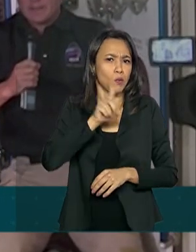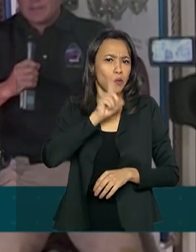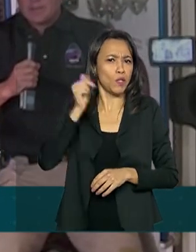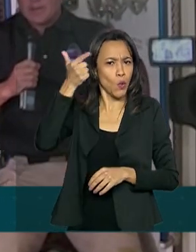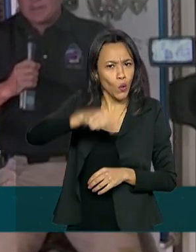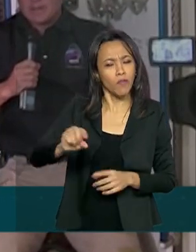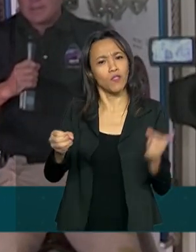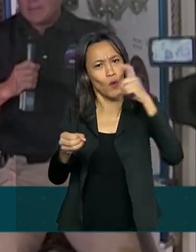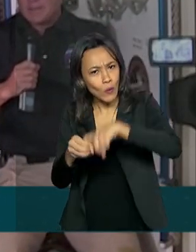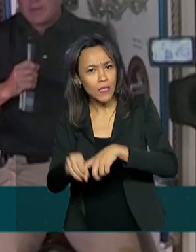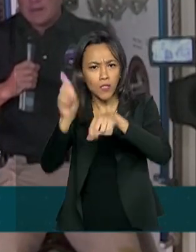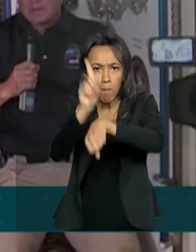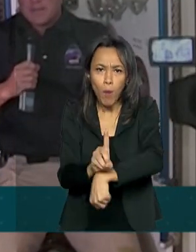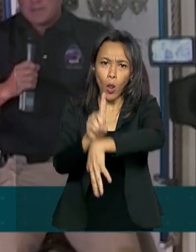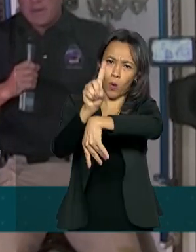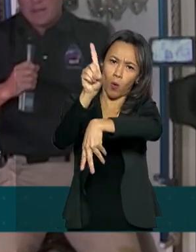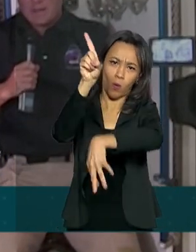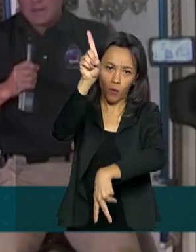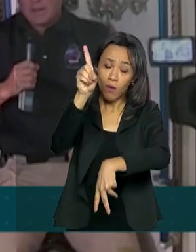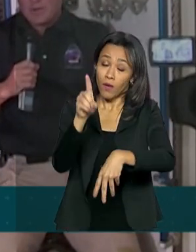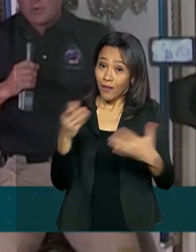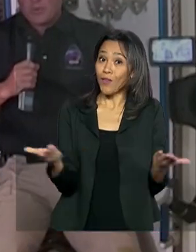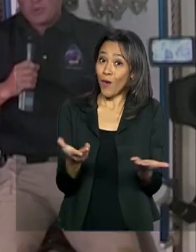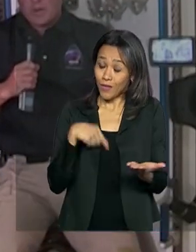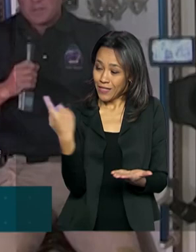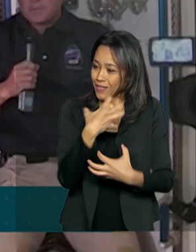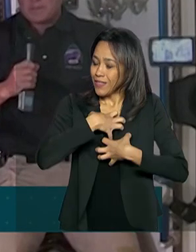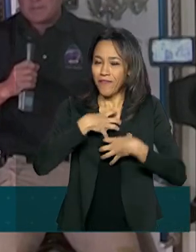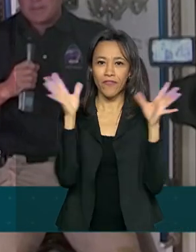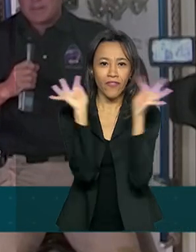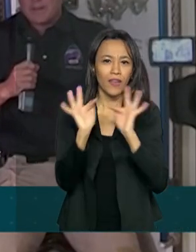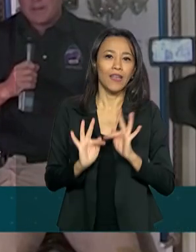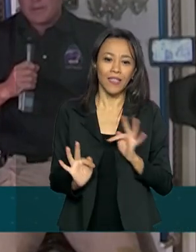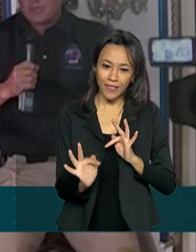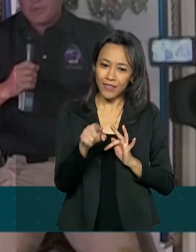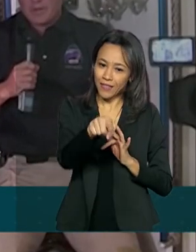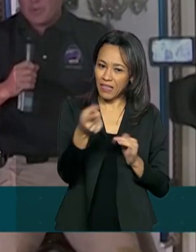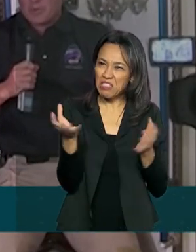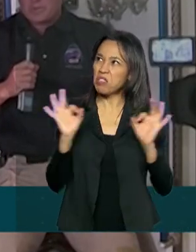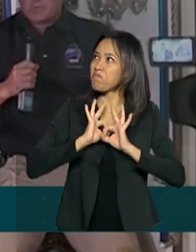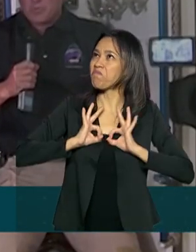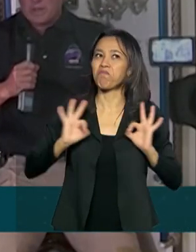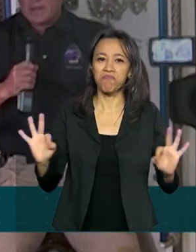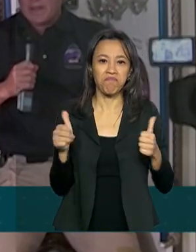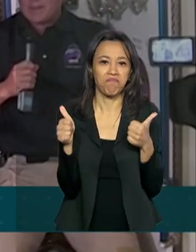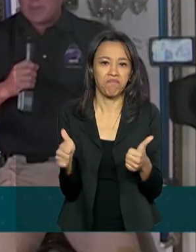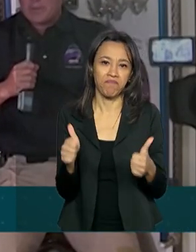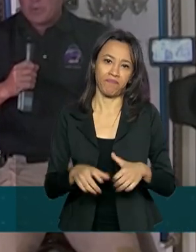volta aos lançamentos tripulados. E estamos realmente felizes por estar a bordo desse magnífico complexo.